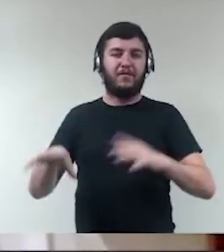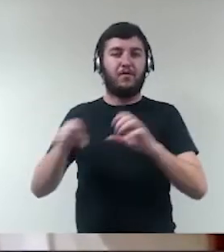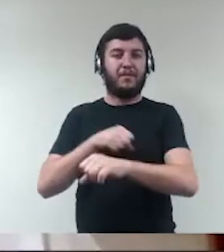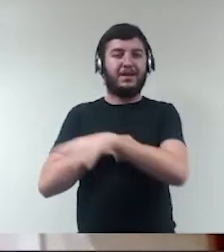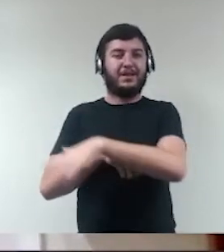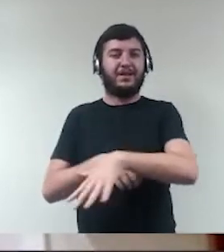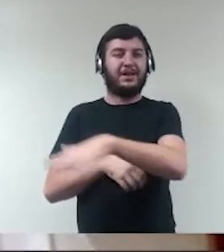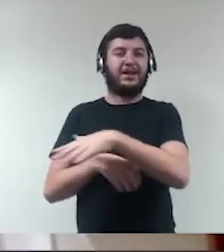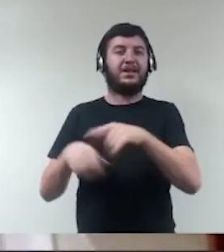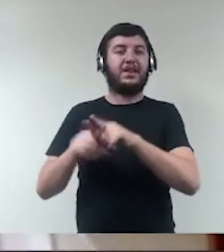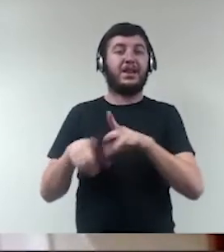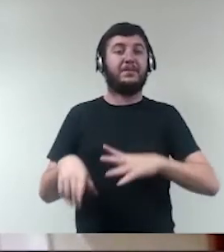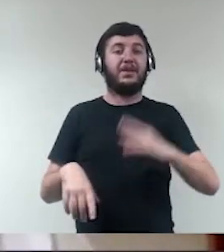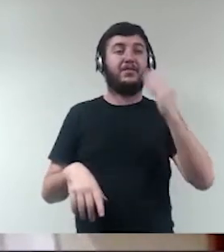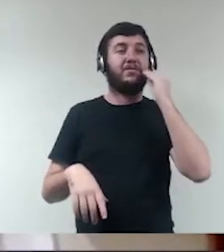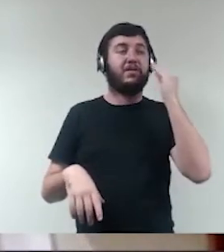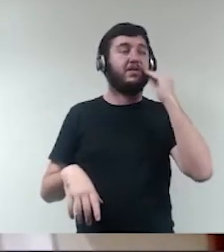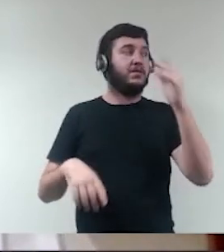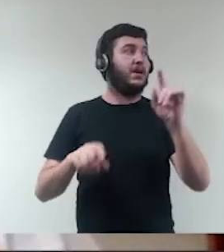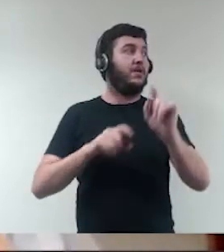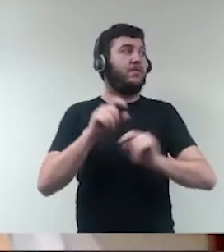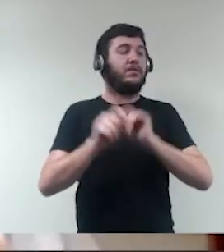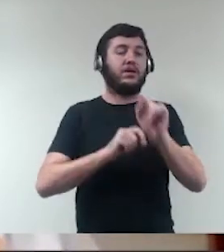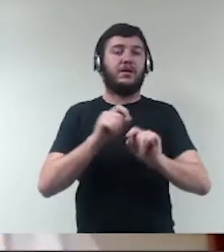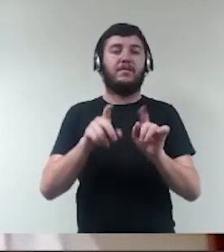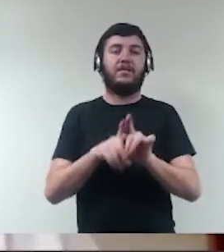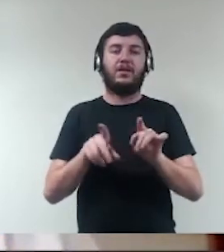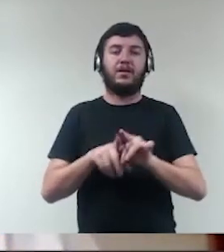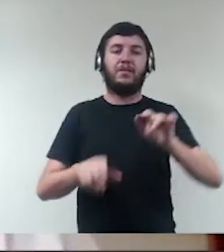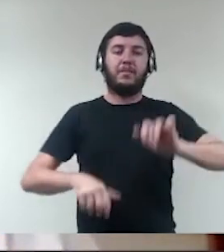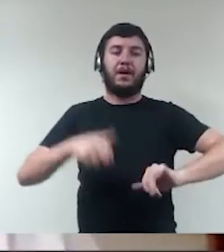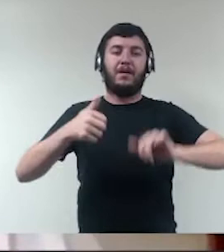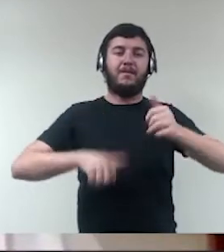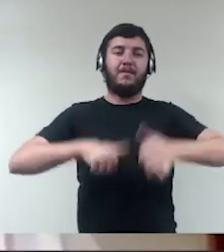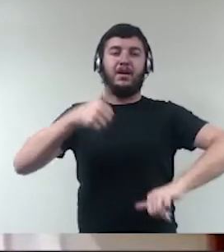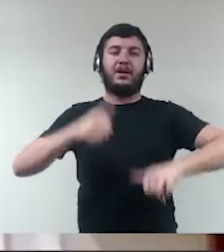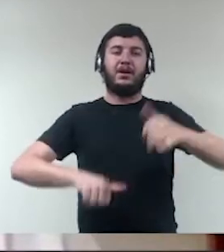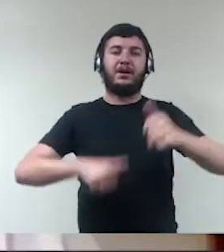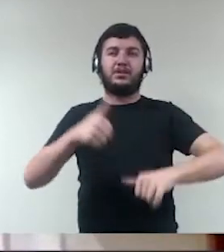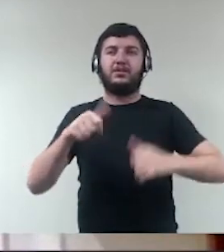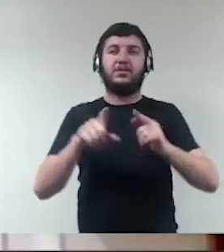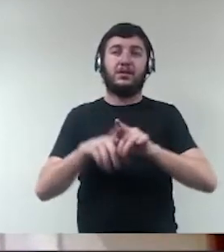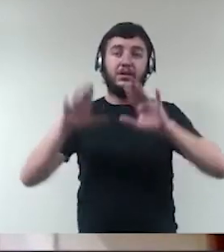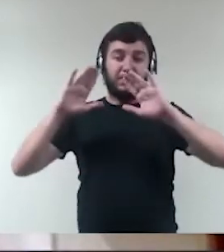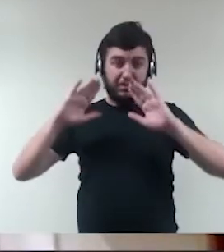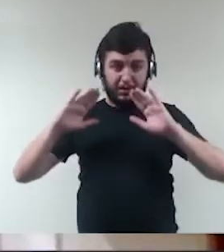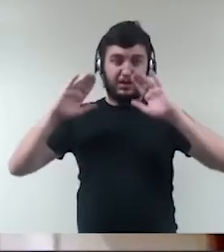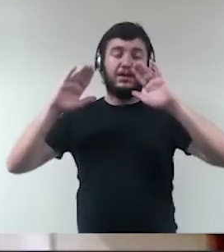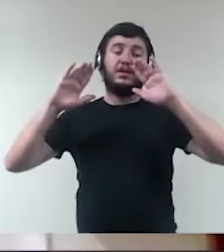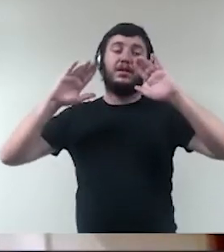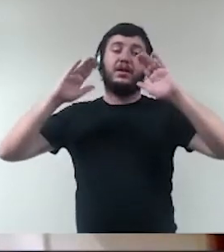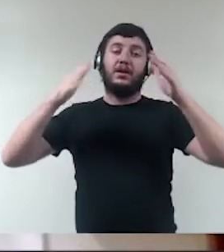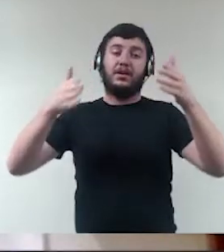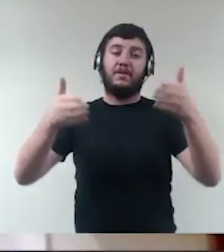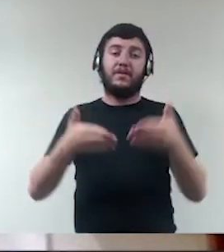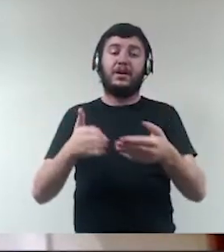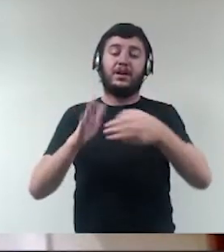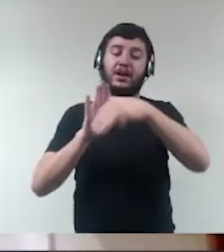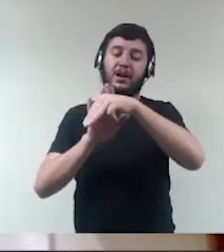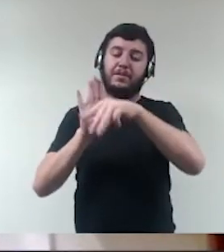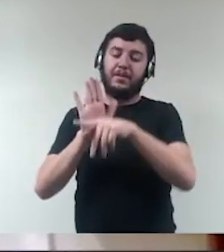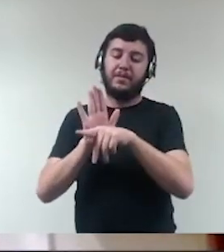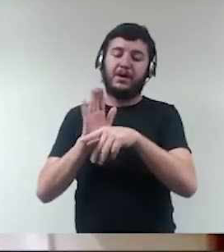e tentar fazer um contraponto nessa parte especificamente da MP